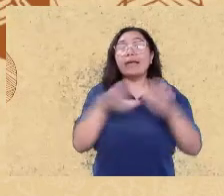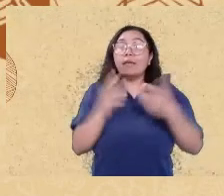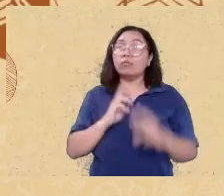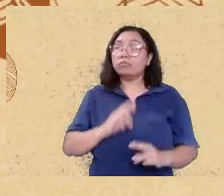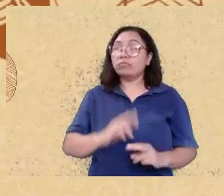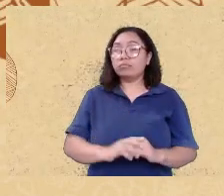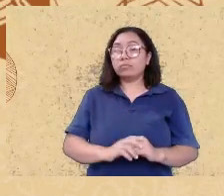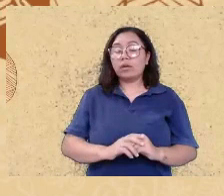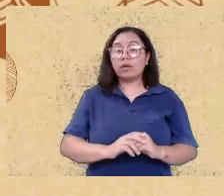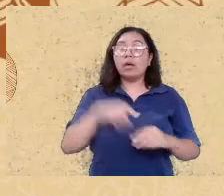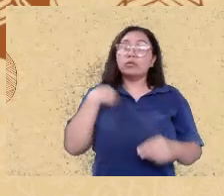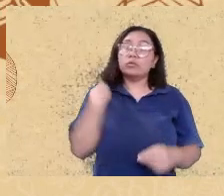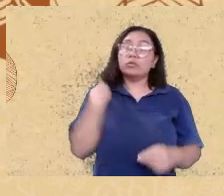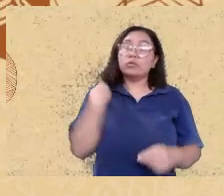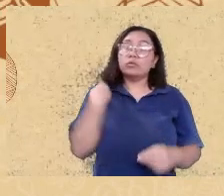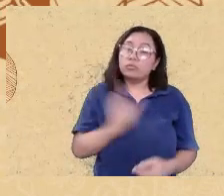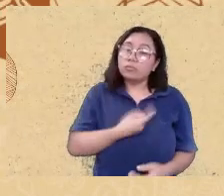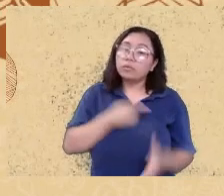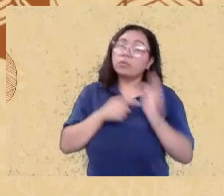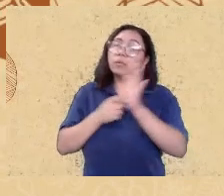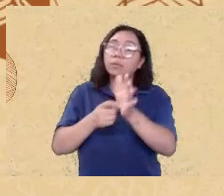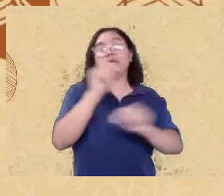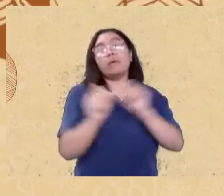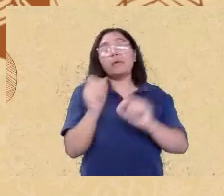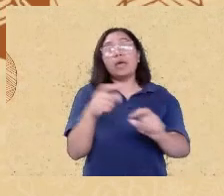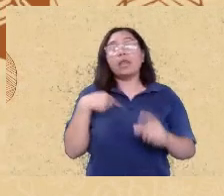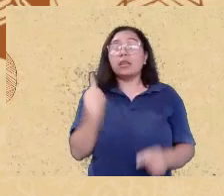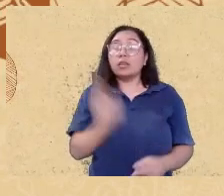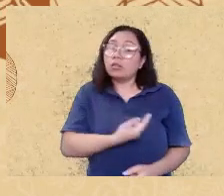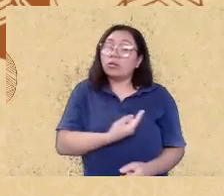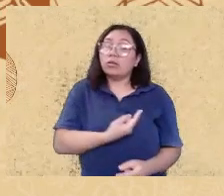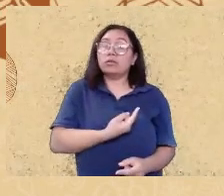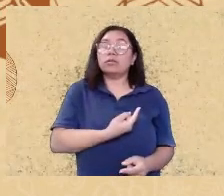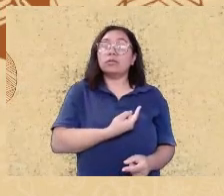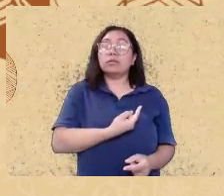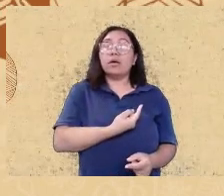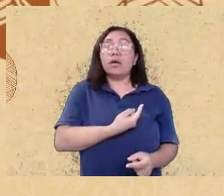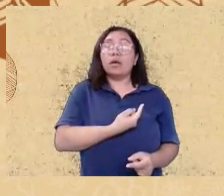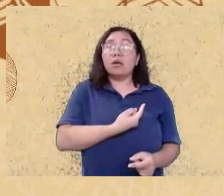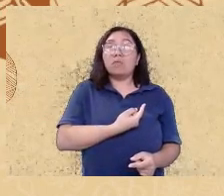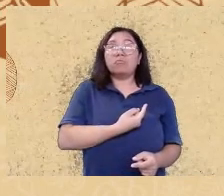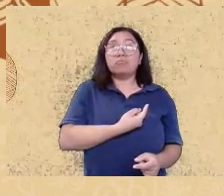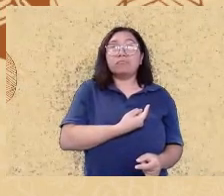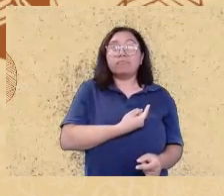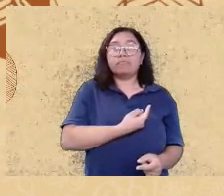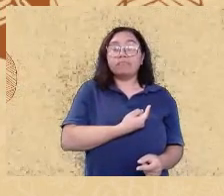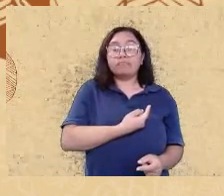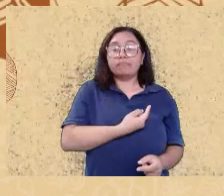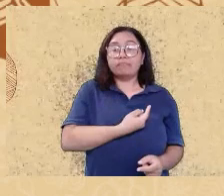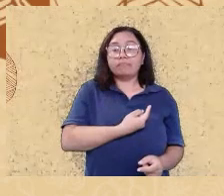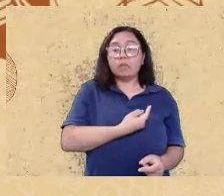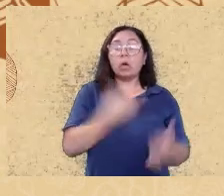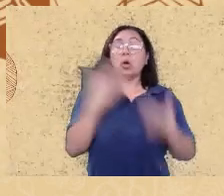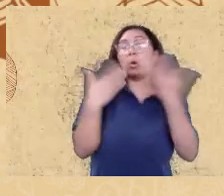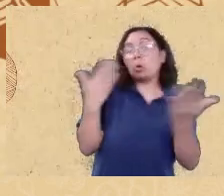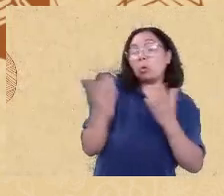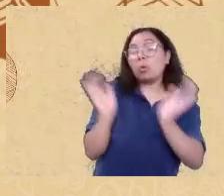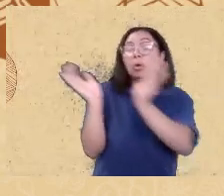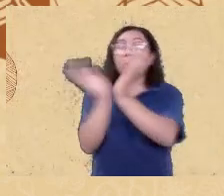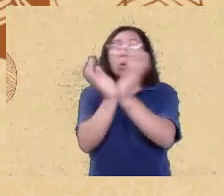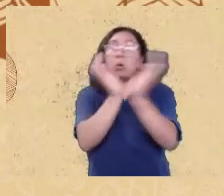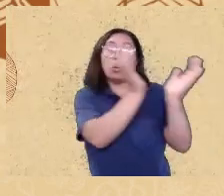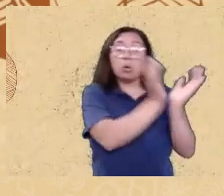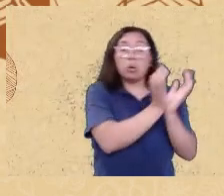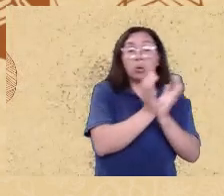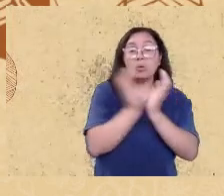qualificada ao passo que não necessariamente nós intentamos em comparar grupos ou estabelecer perfis